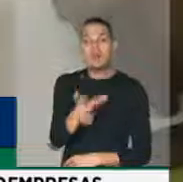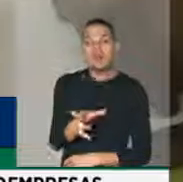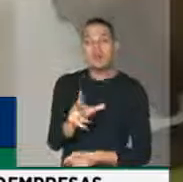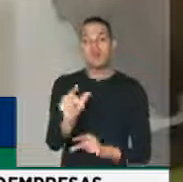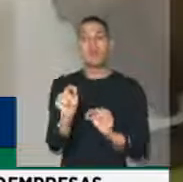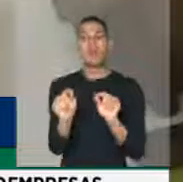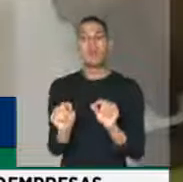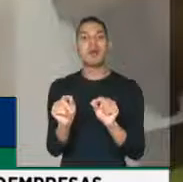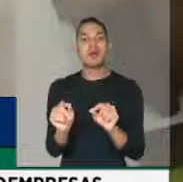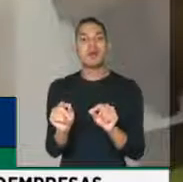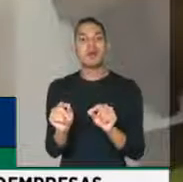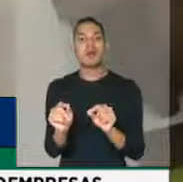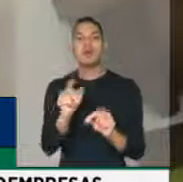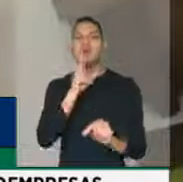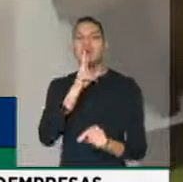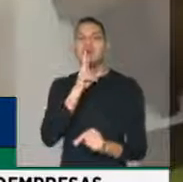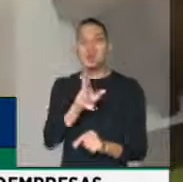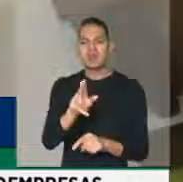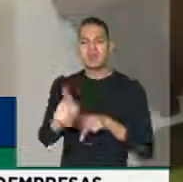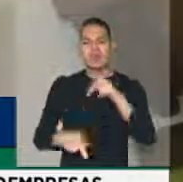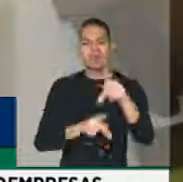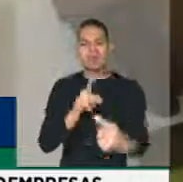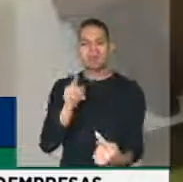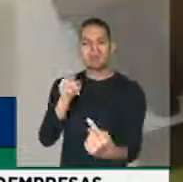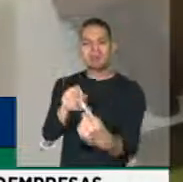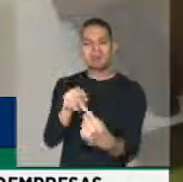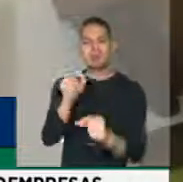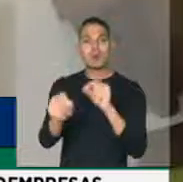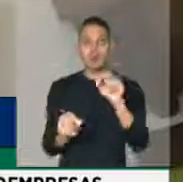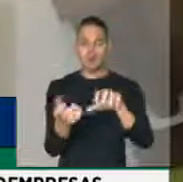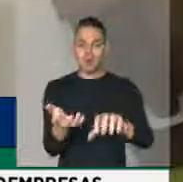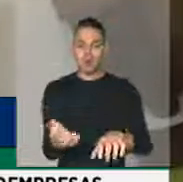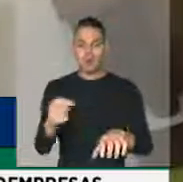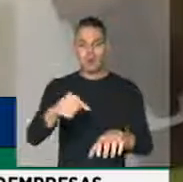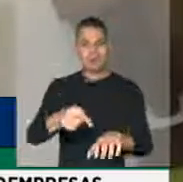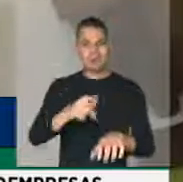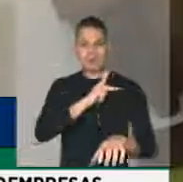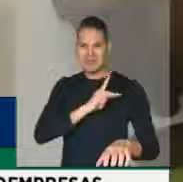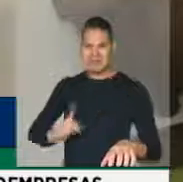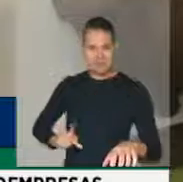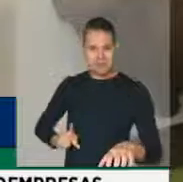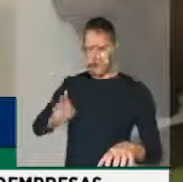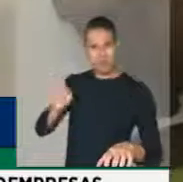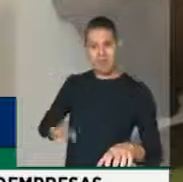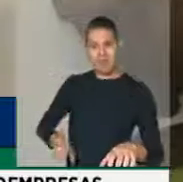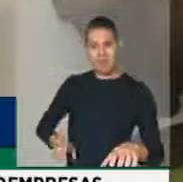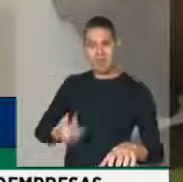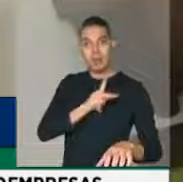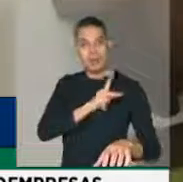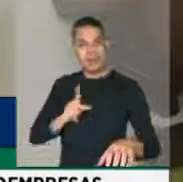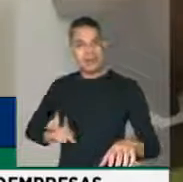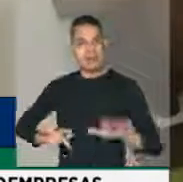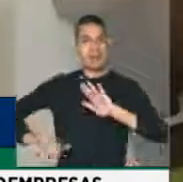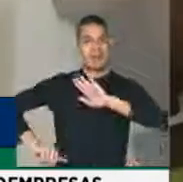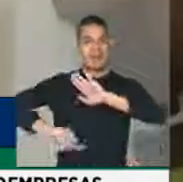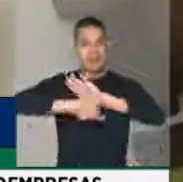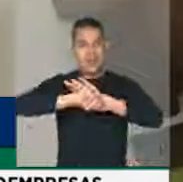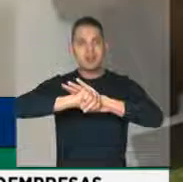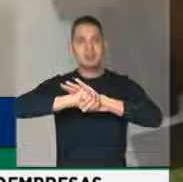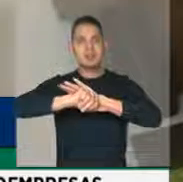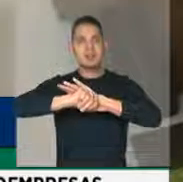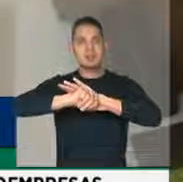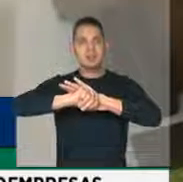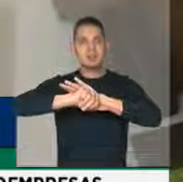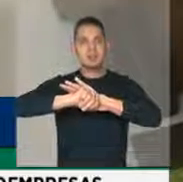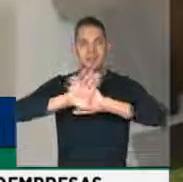a demanda, quem está respondendo ao que o povo precisa, é o Congresso Nacional, não é o presidente. O presidente, forma criminosa, não